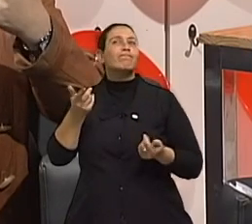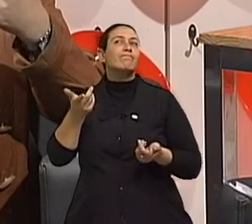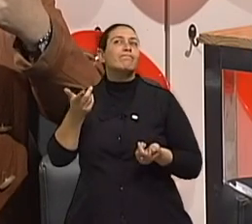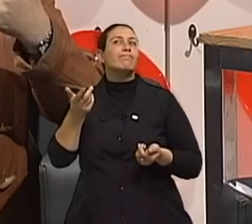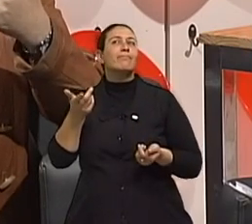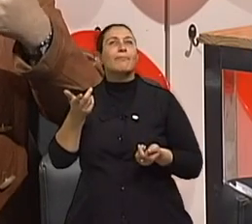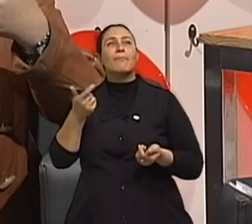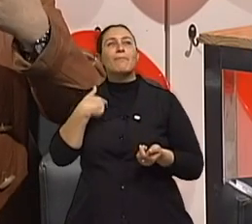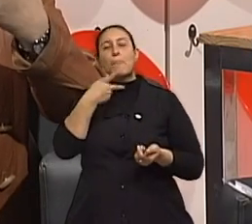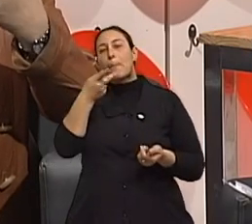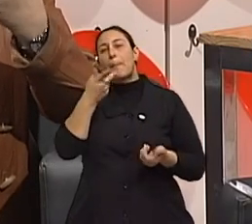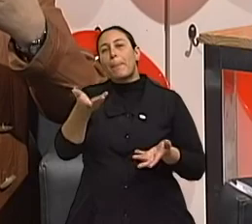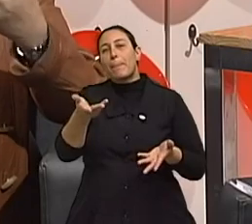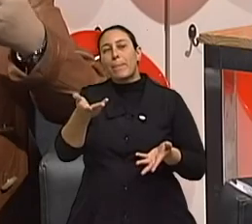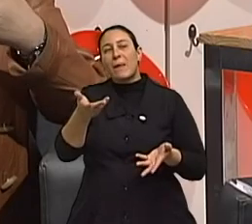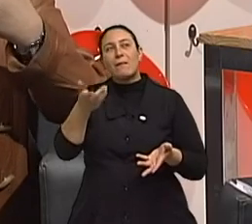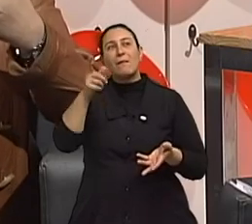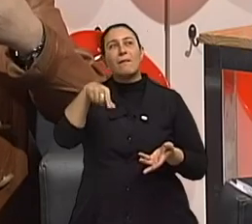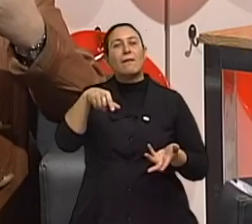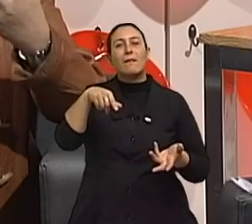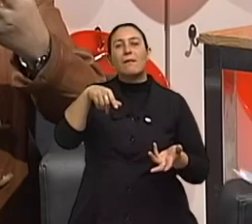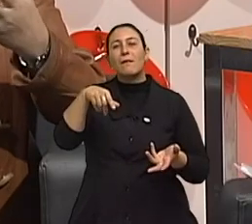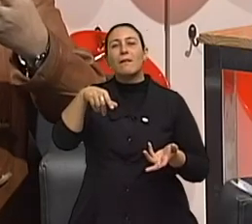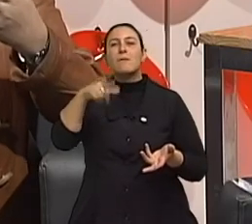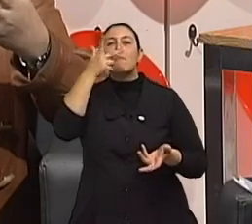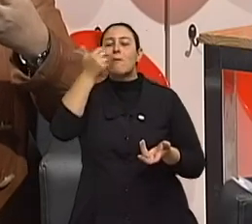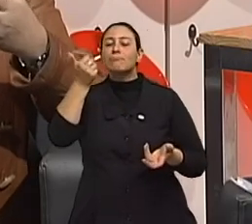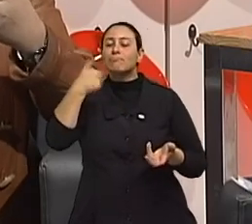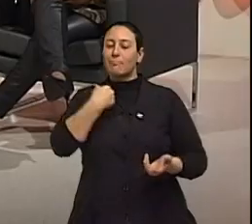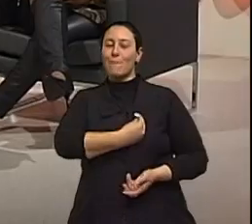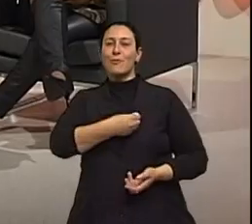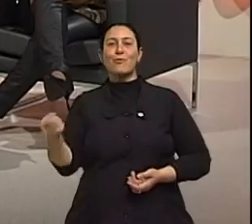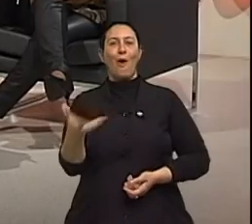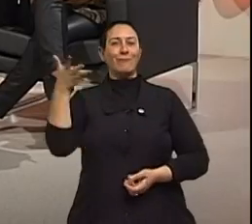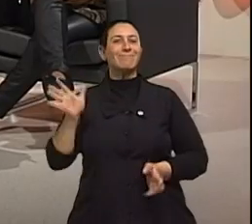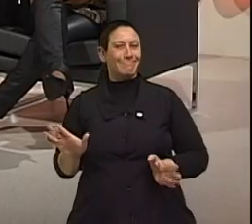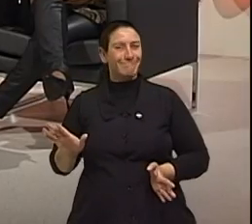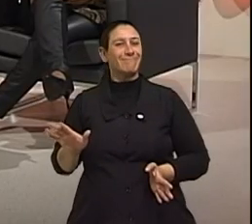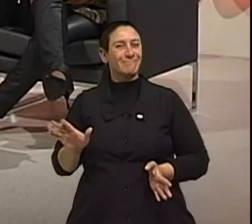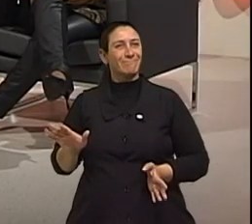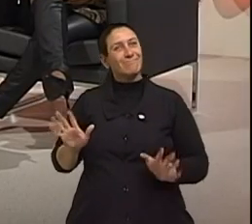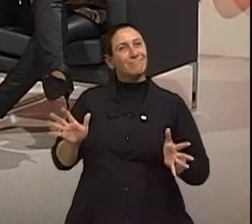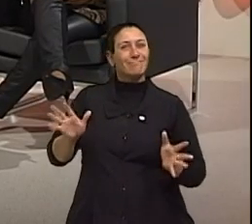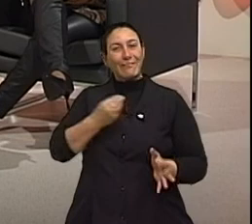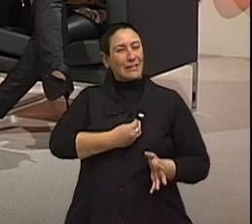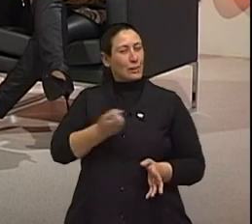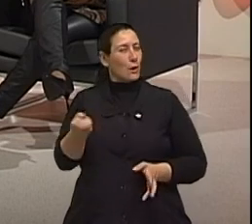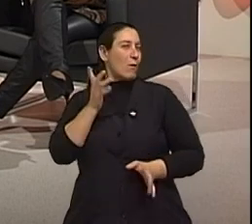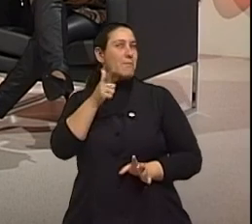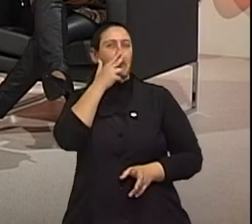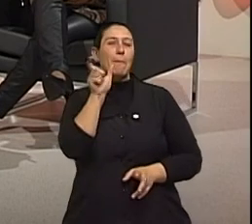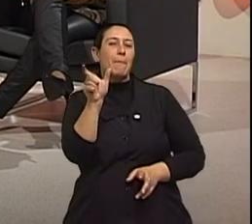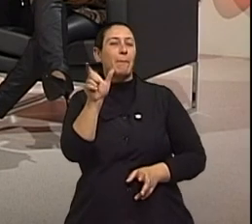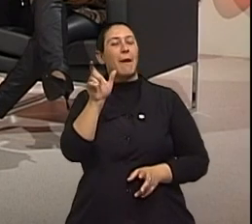como eu posso dizer, volto a usar a palavra vitalizada, que me parece uma palavra boa, assim,